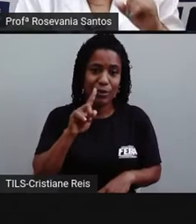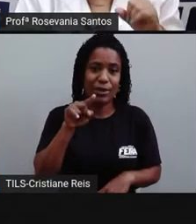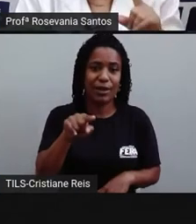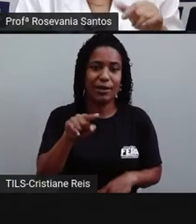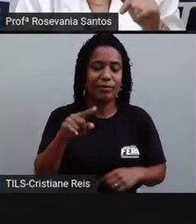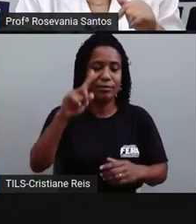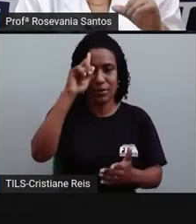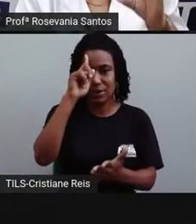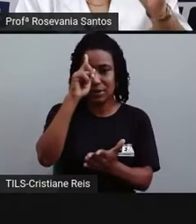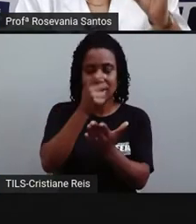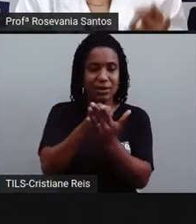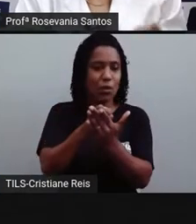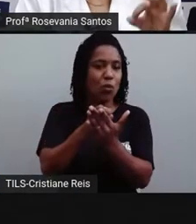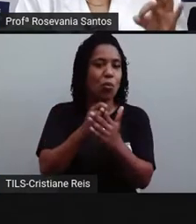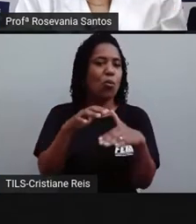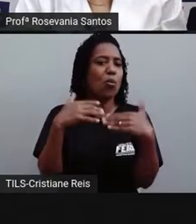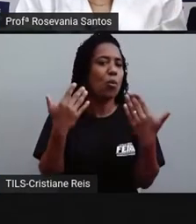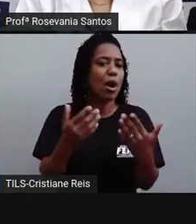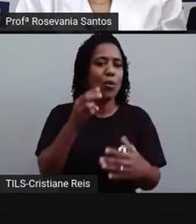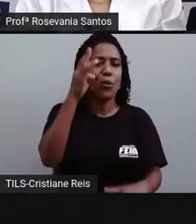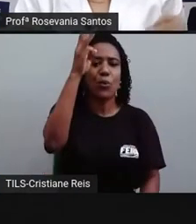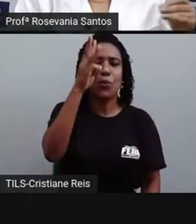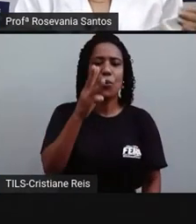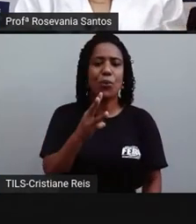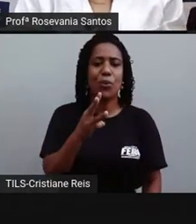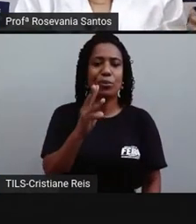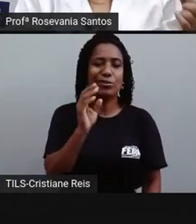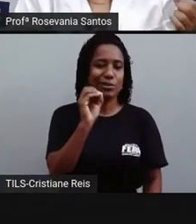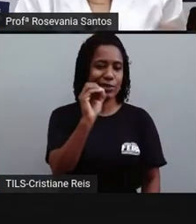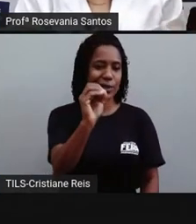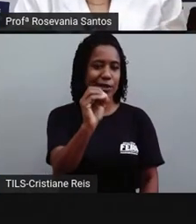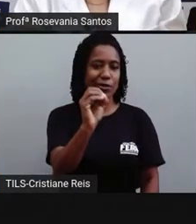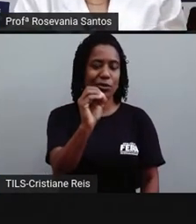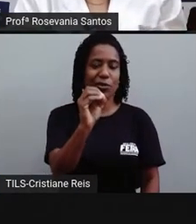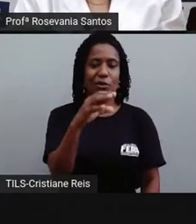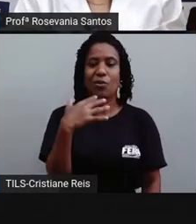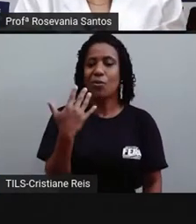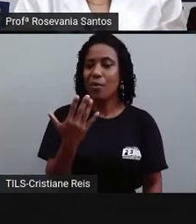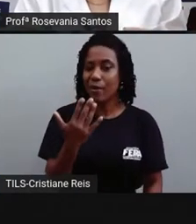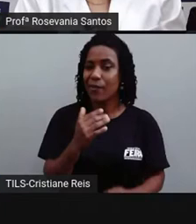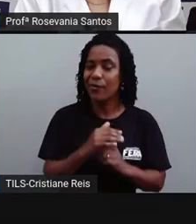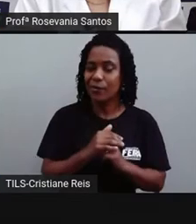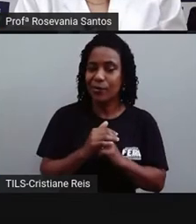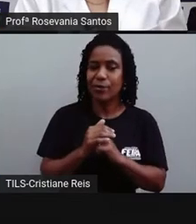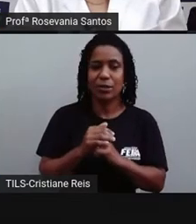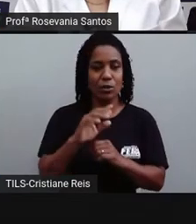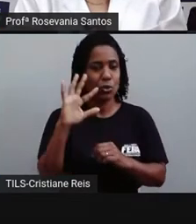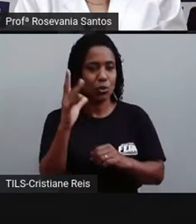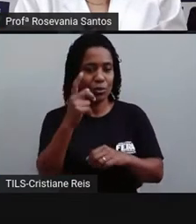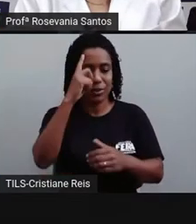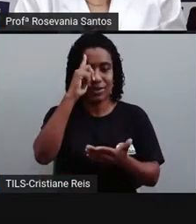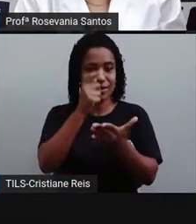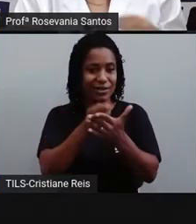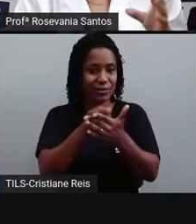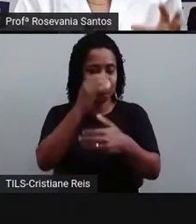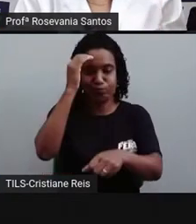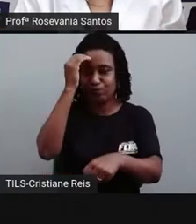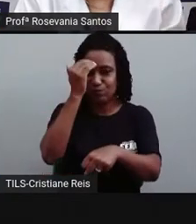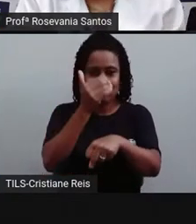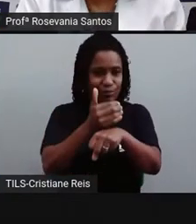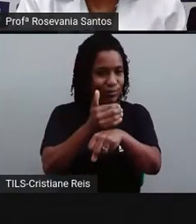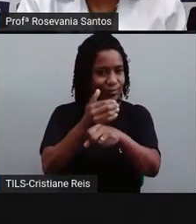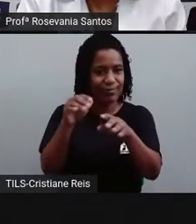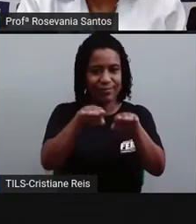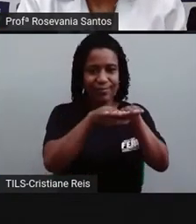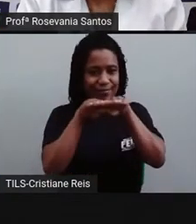meridiano que seria o ponto zero, servindo de padrão para todas as nações mundiais, criando os